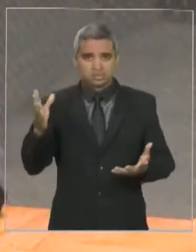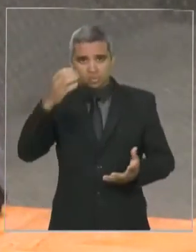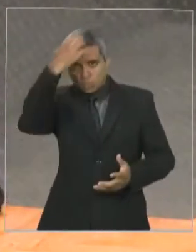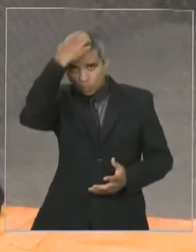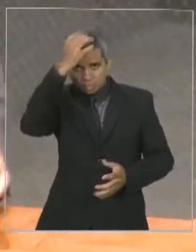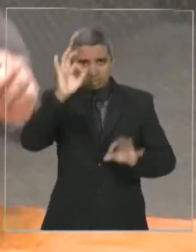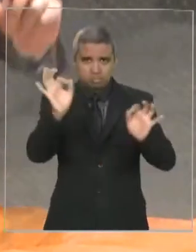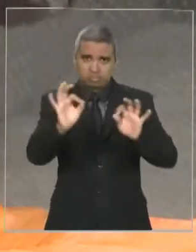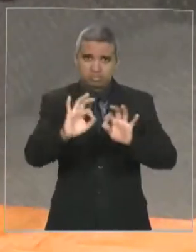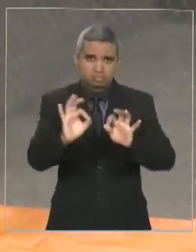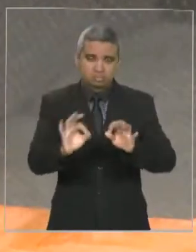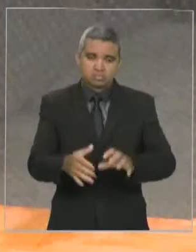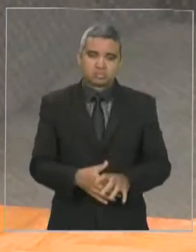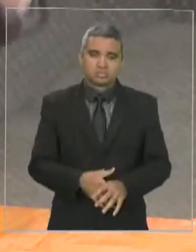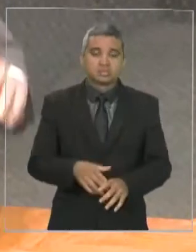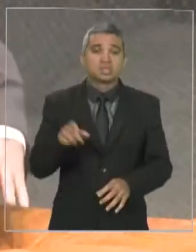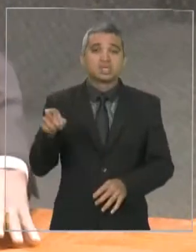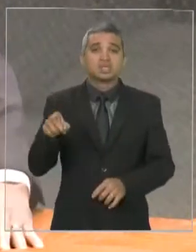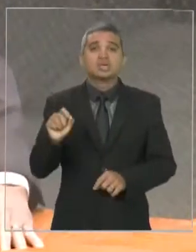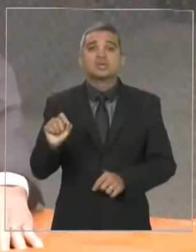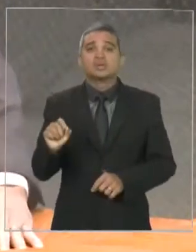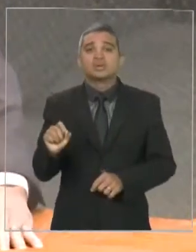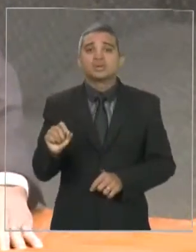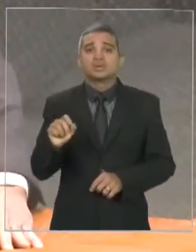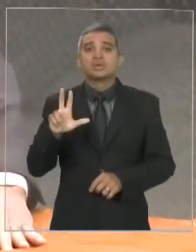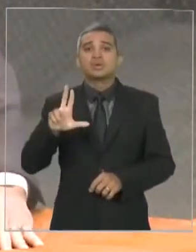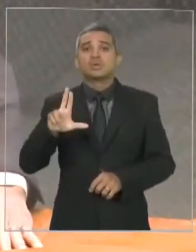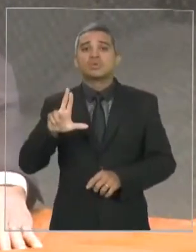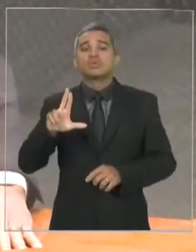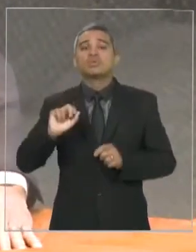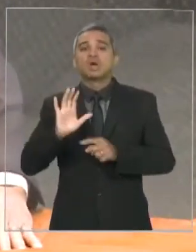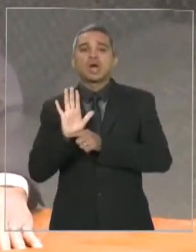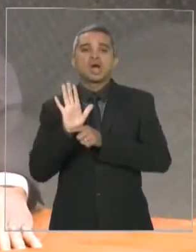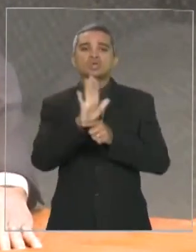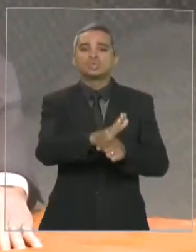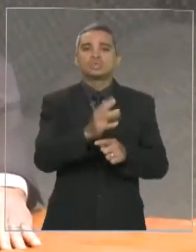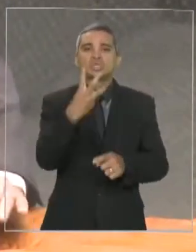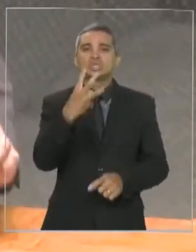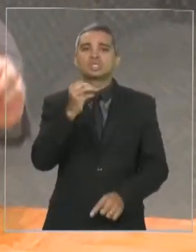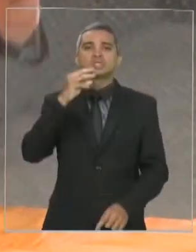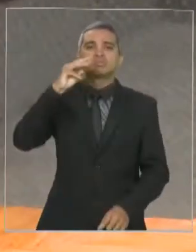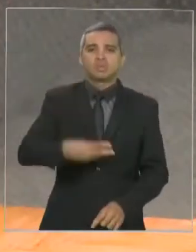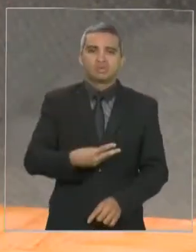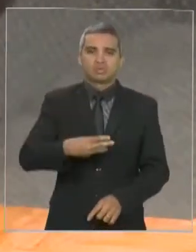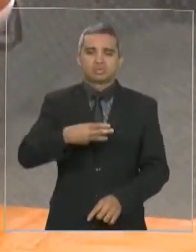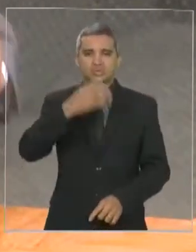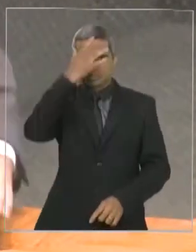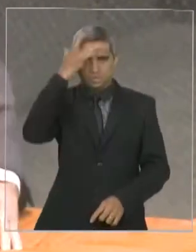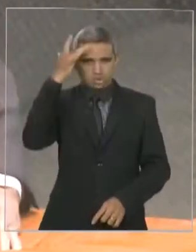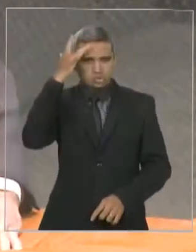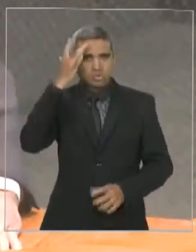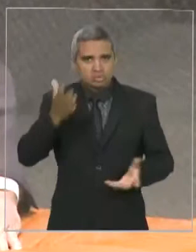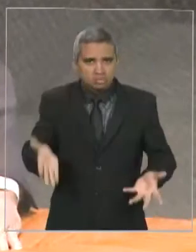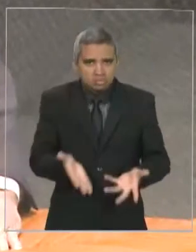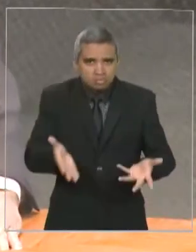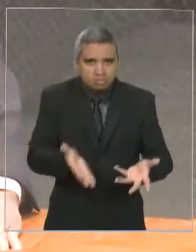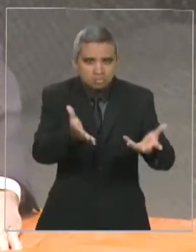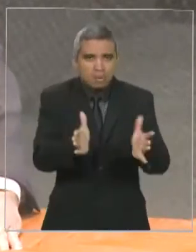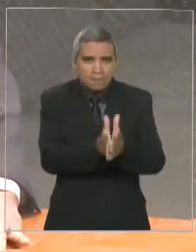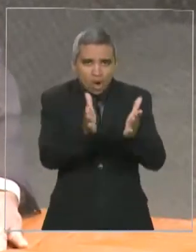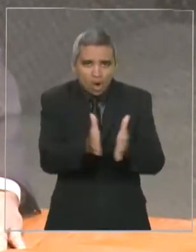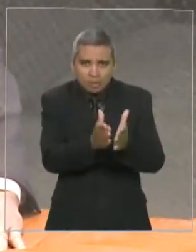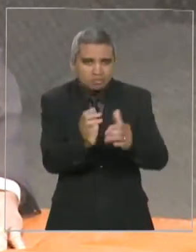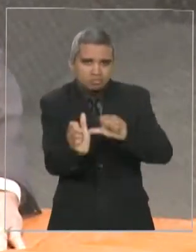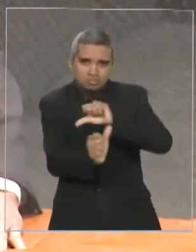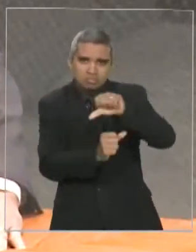foi tirar mais de 30 milhões de brasileiros da pobreza. O único crime que fez foi